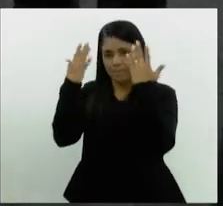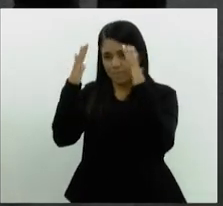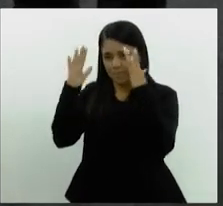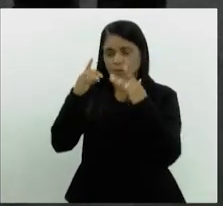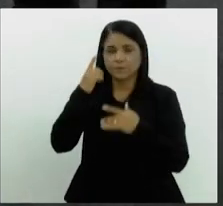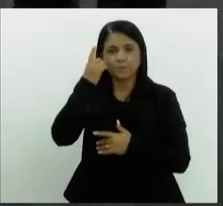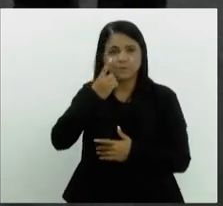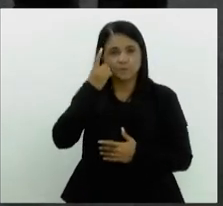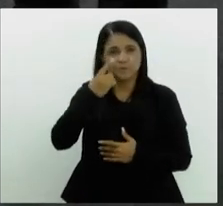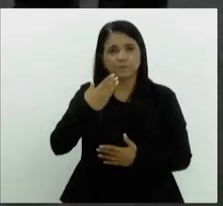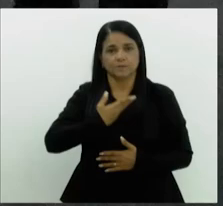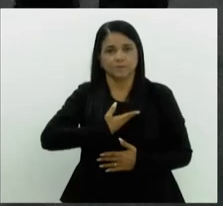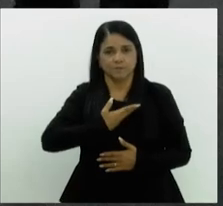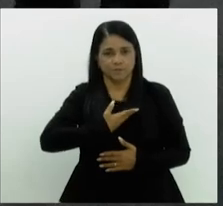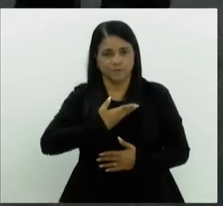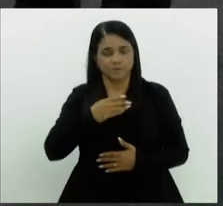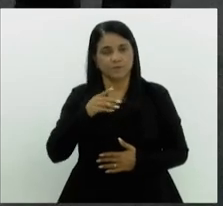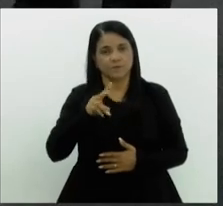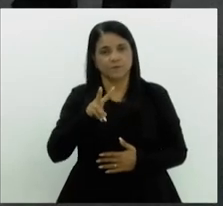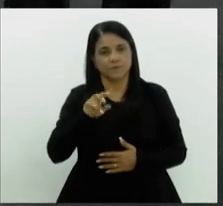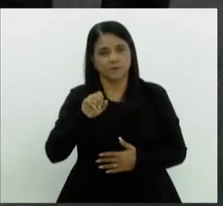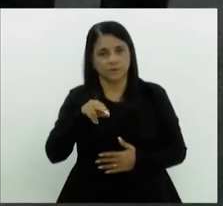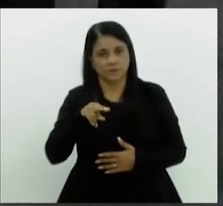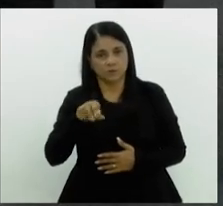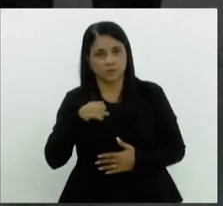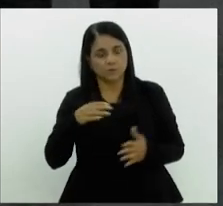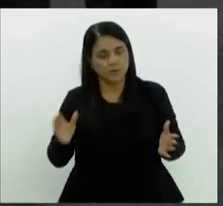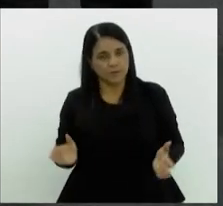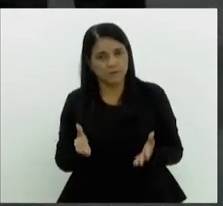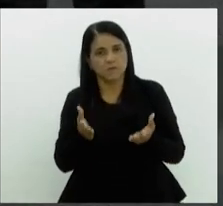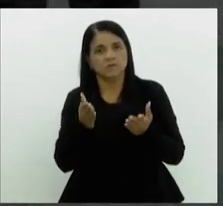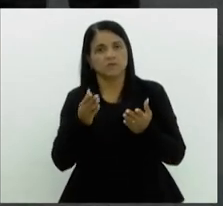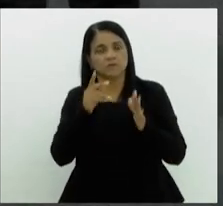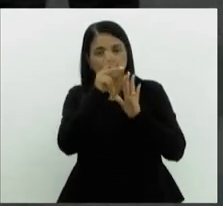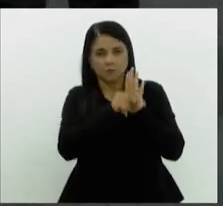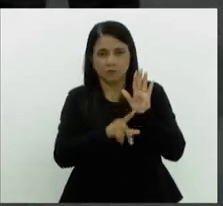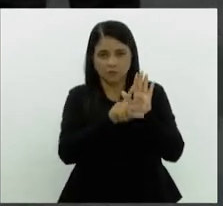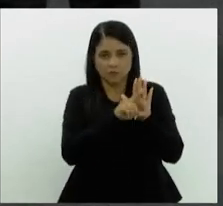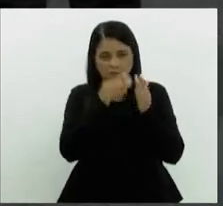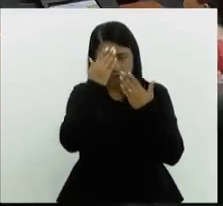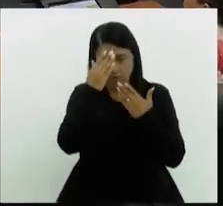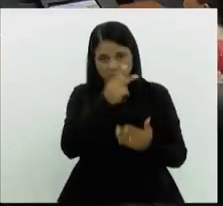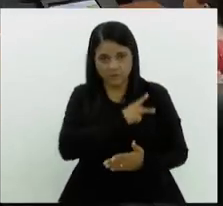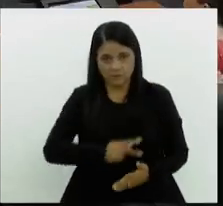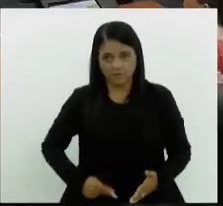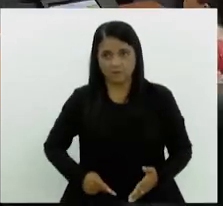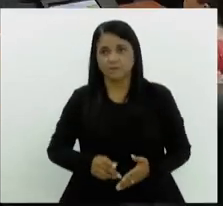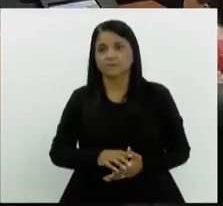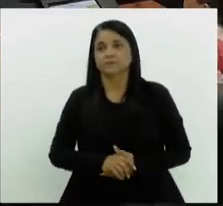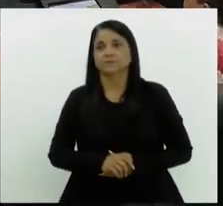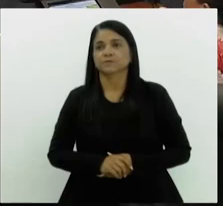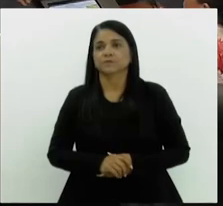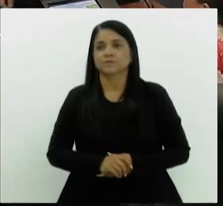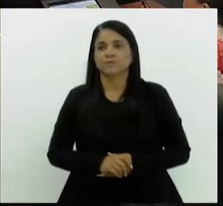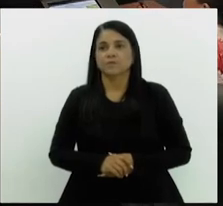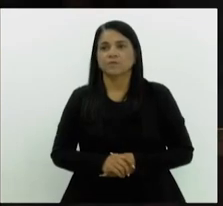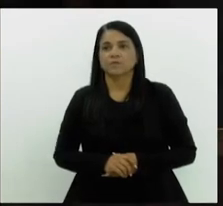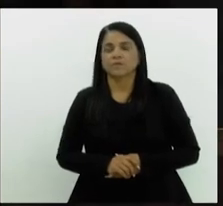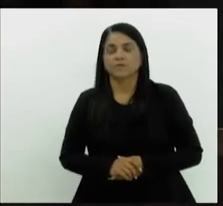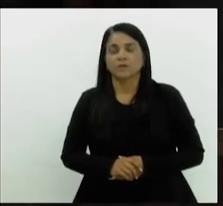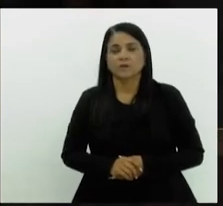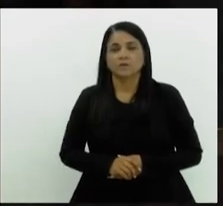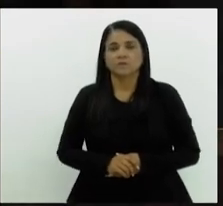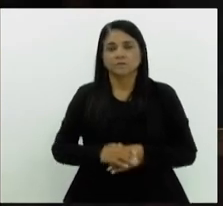deputado Vinícius Cousolino, por essa iniciativa desse projeto de lei. Obrigada, presidente. Muito obrigado aí para...